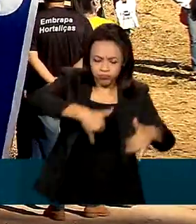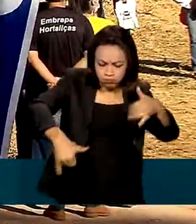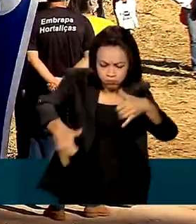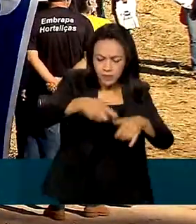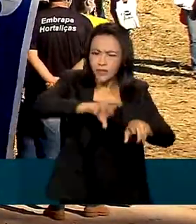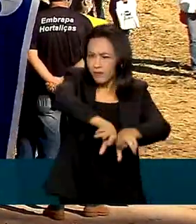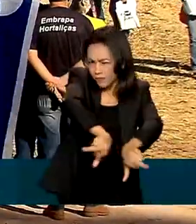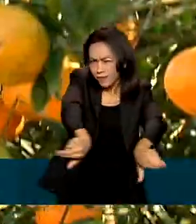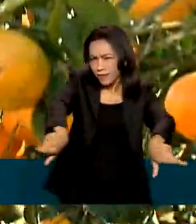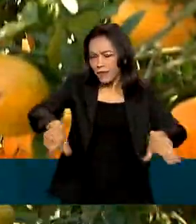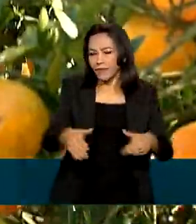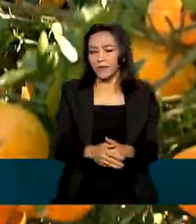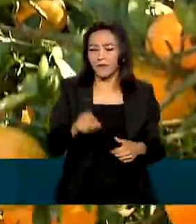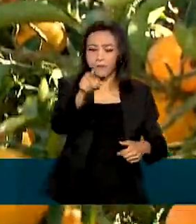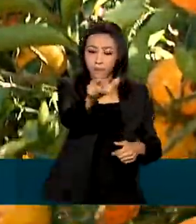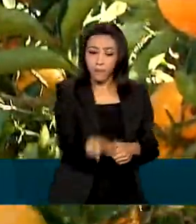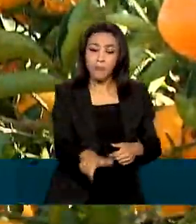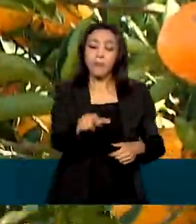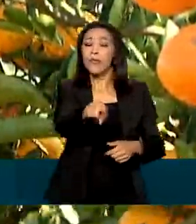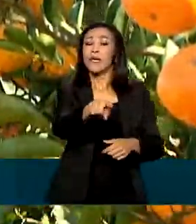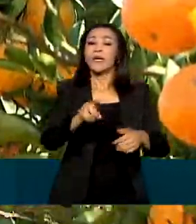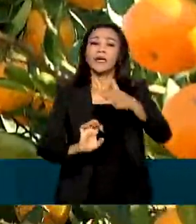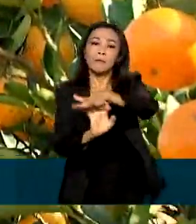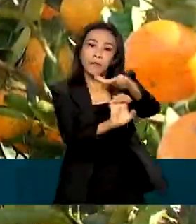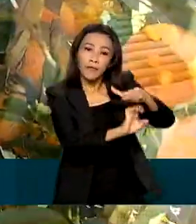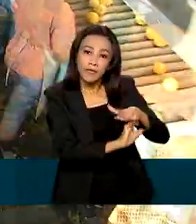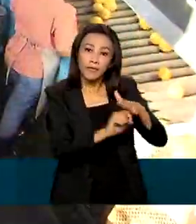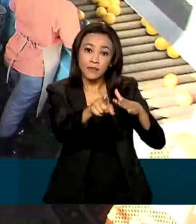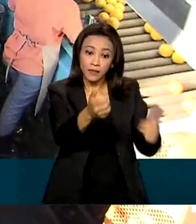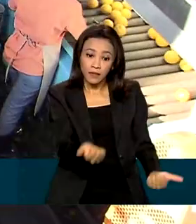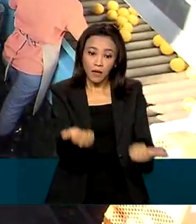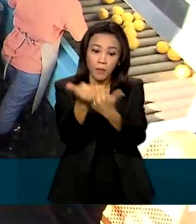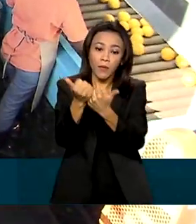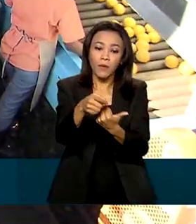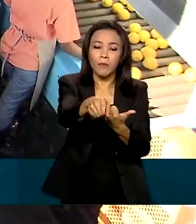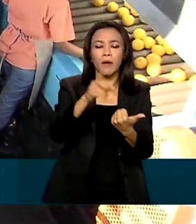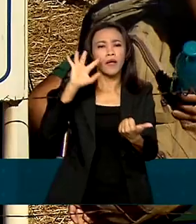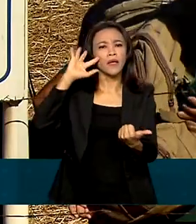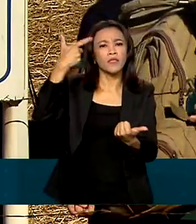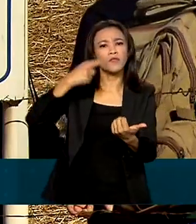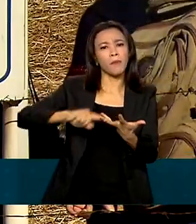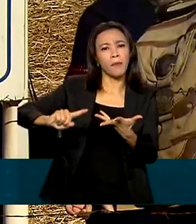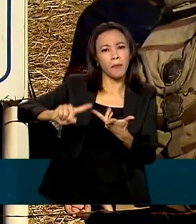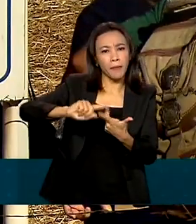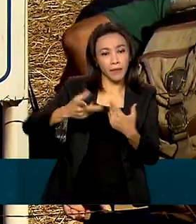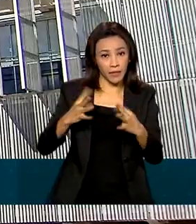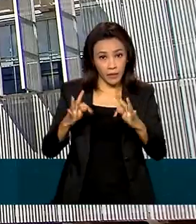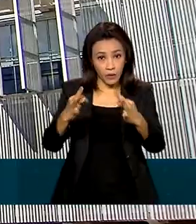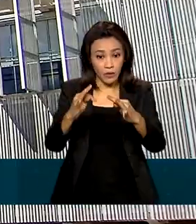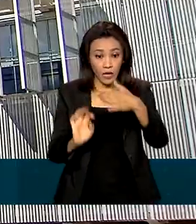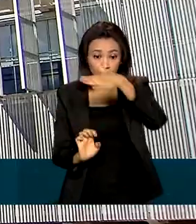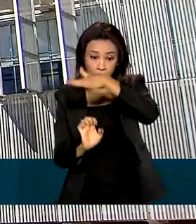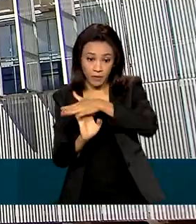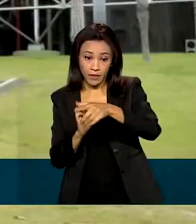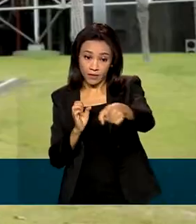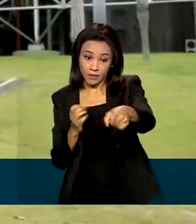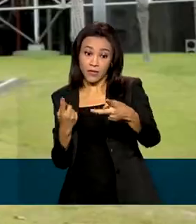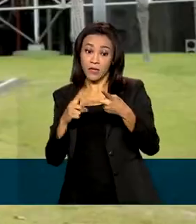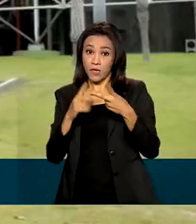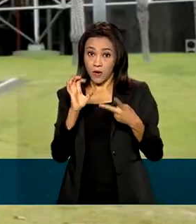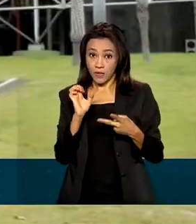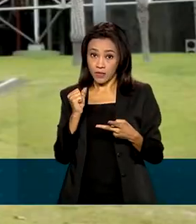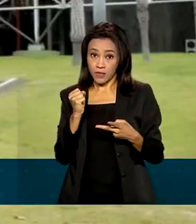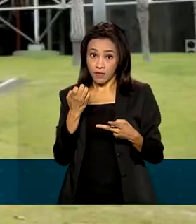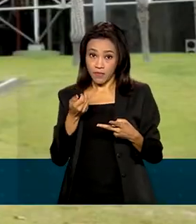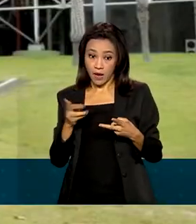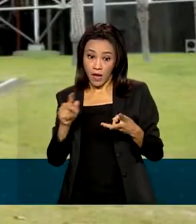universidades dão apoio para serem colocadas em prática soluções tecnológicas. A Embrapa, o Sebrae e o Banco